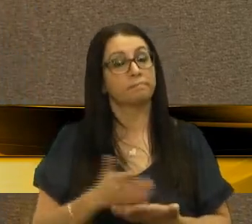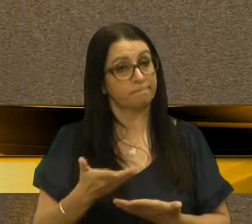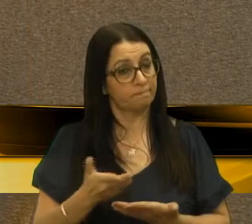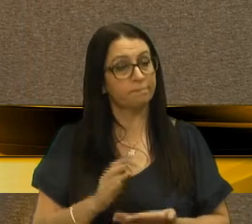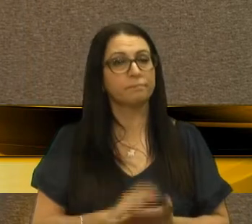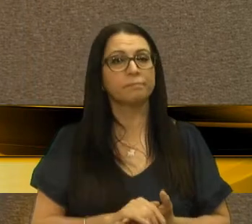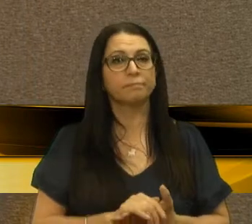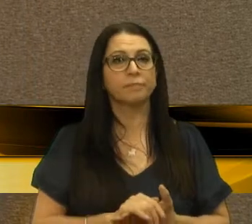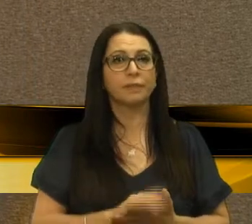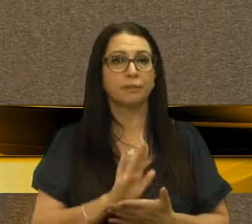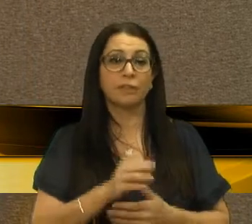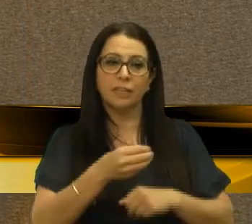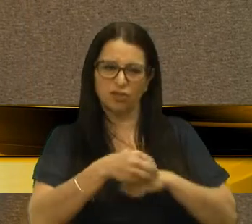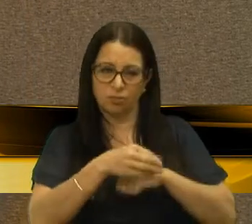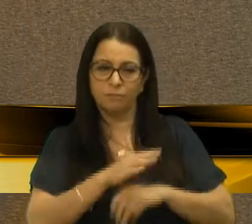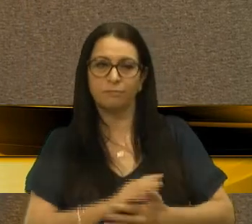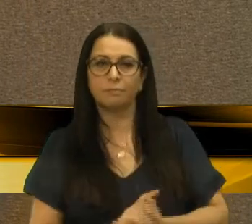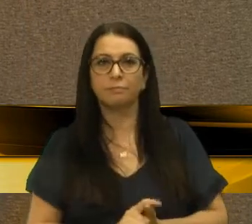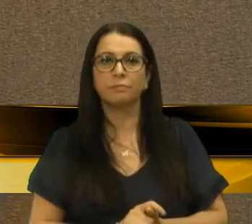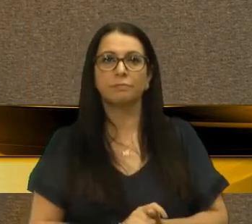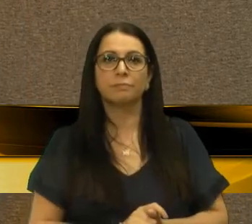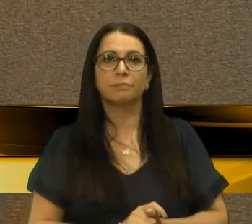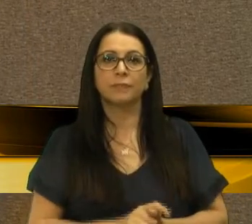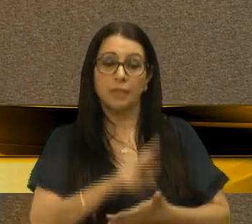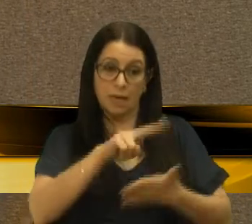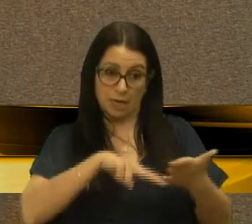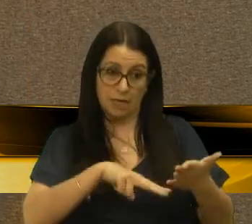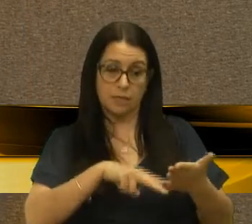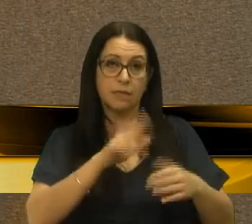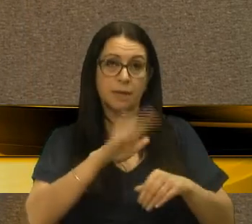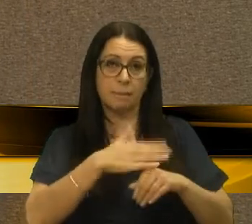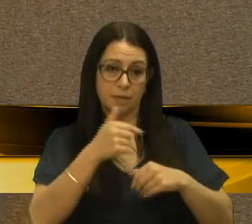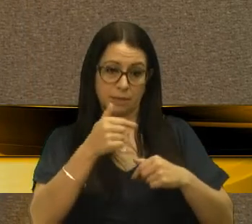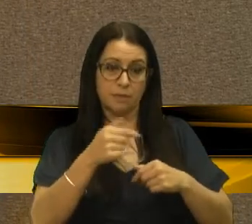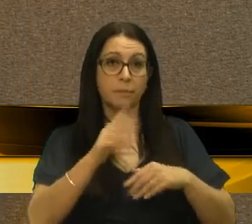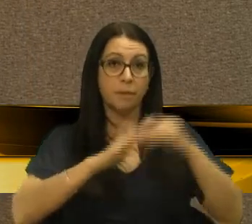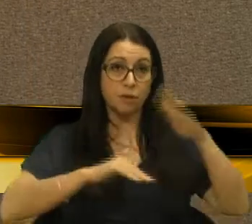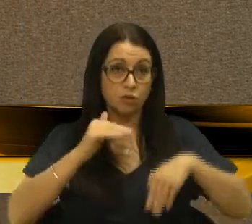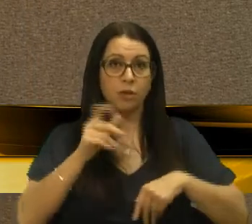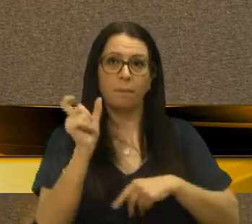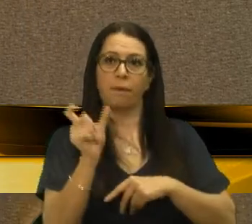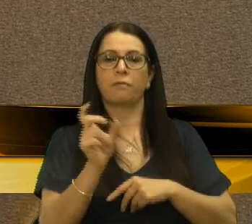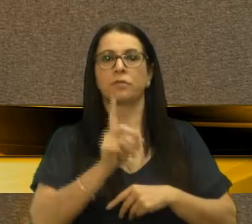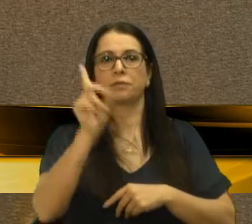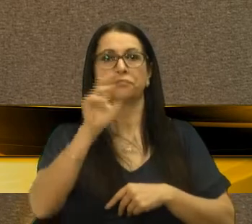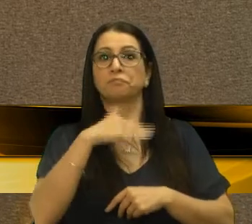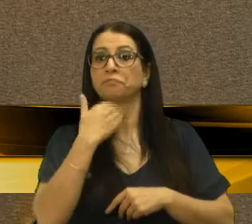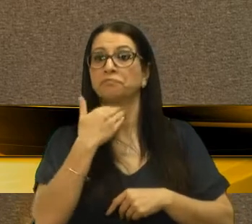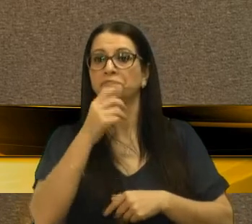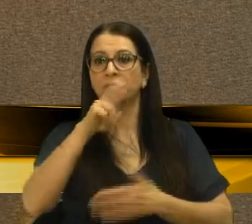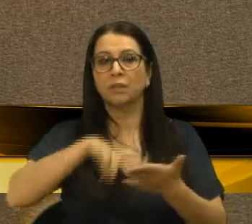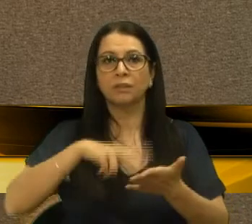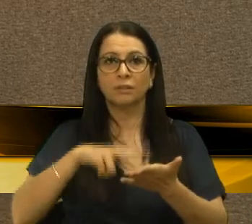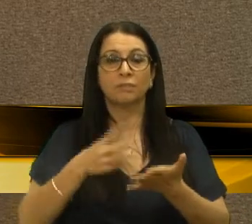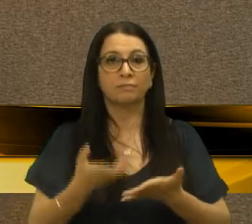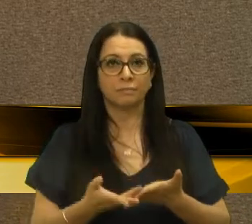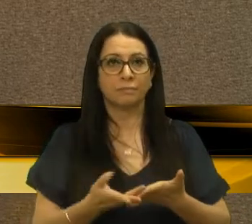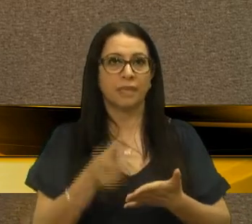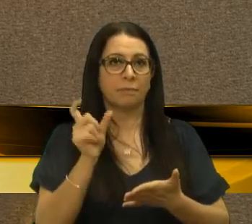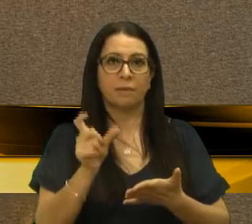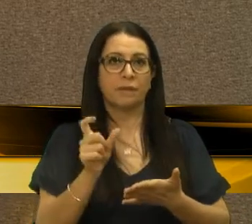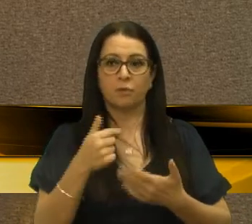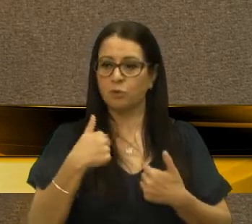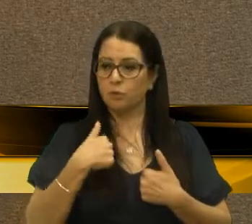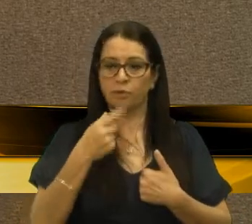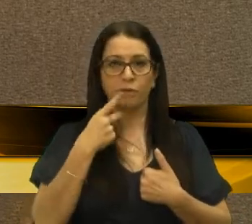Então, fica a dica. Leia, mas pratique a palavra de Deus. Não adianta só ler a palavra. Não sou